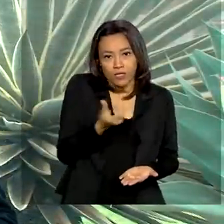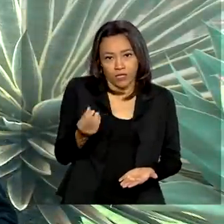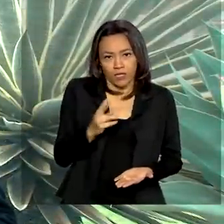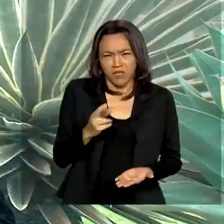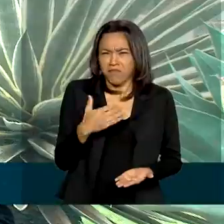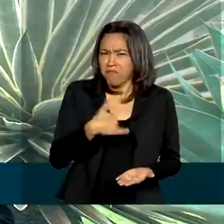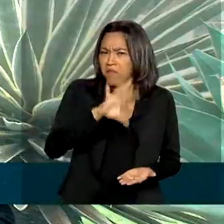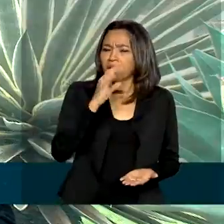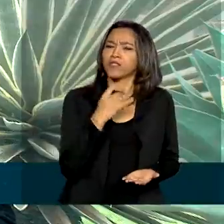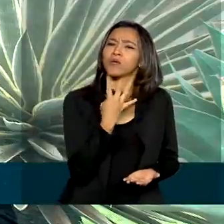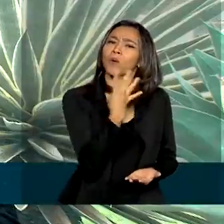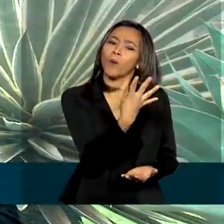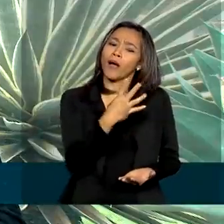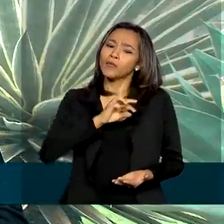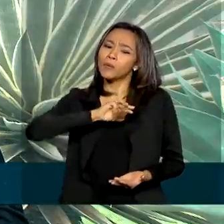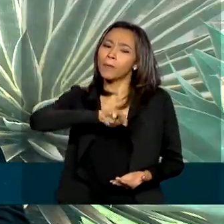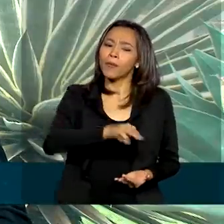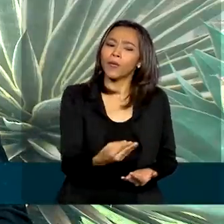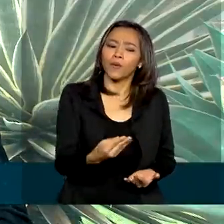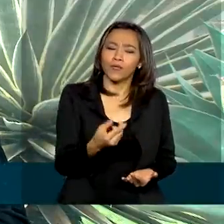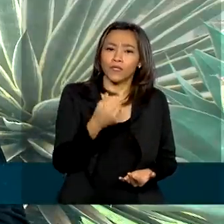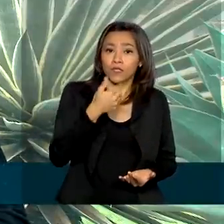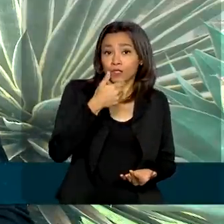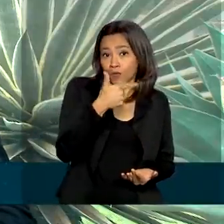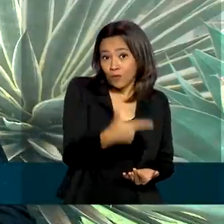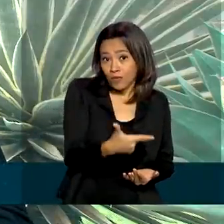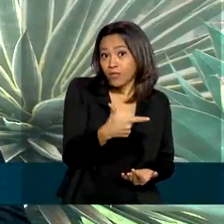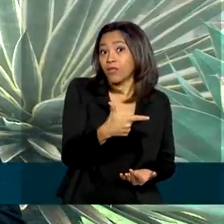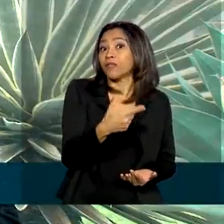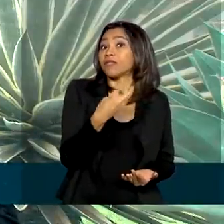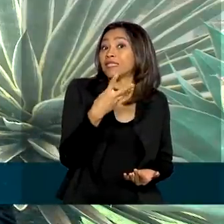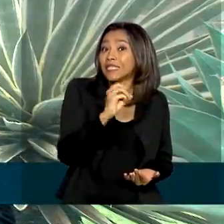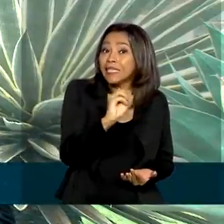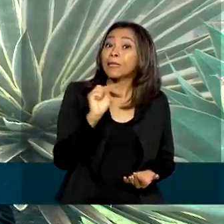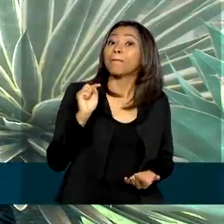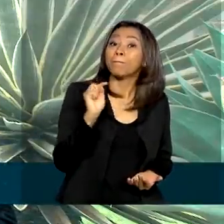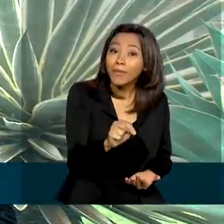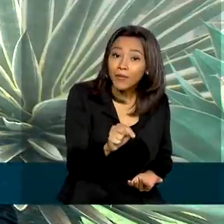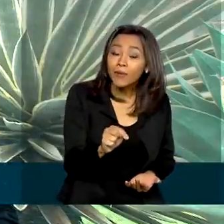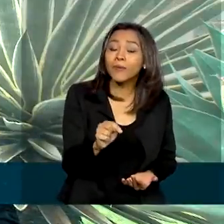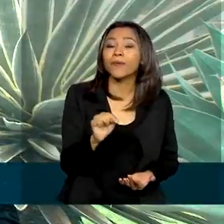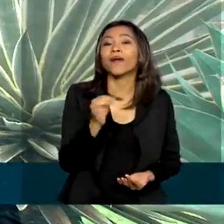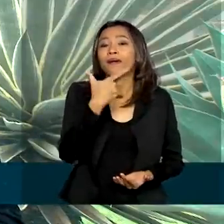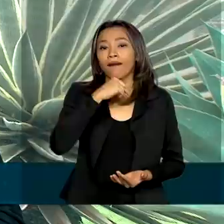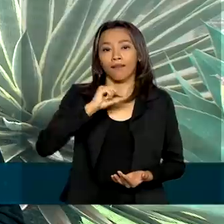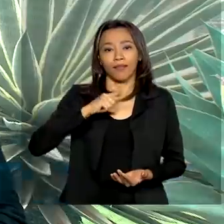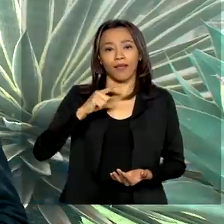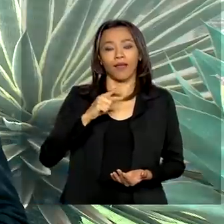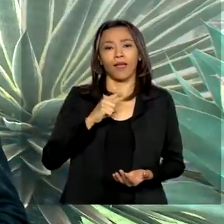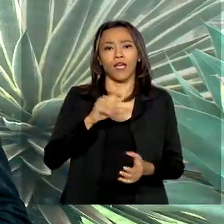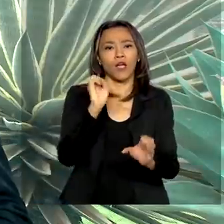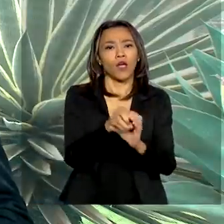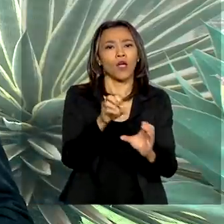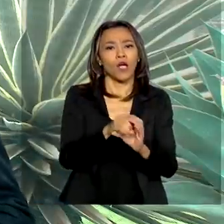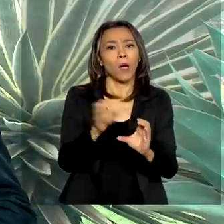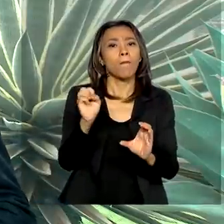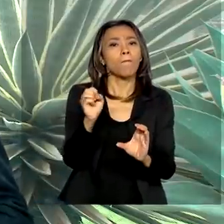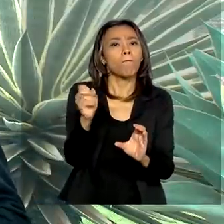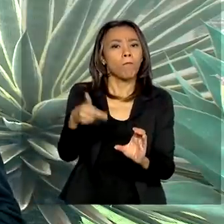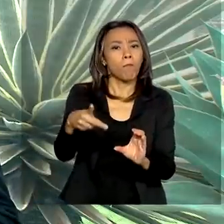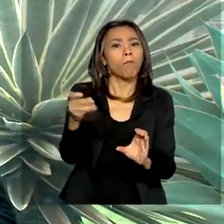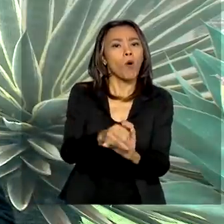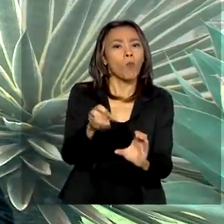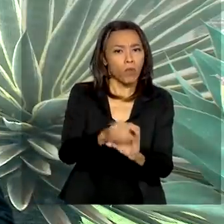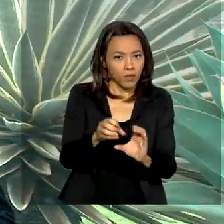mais de 4 milhões e 230 mil trabalhadores com poupança social digital da Caixa. E também beneficiários